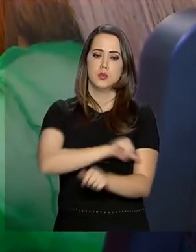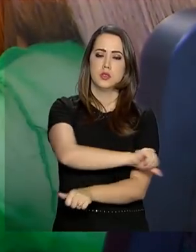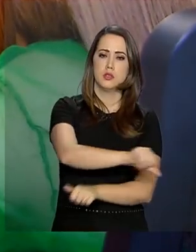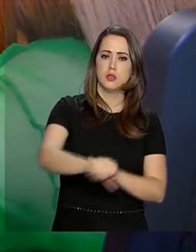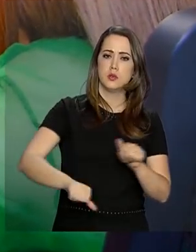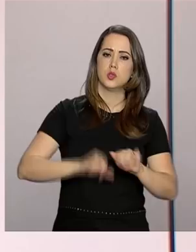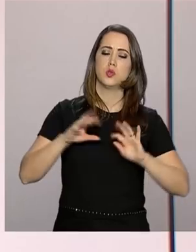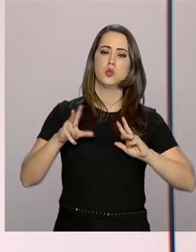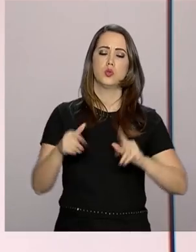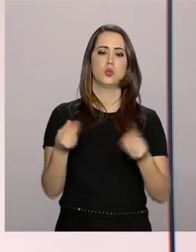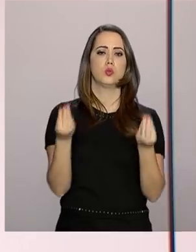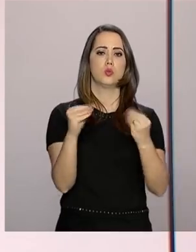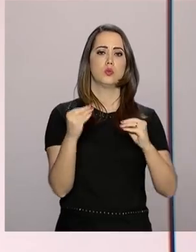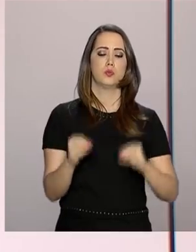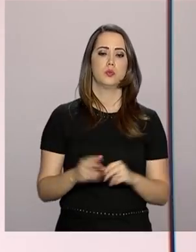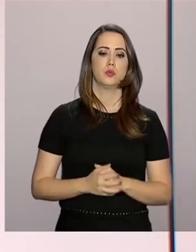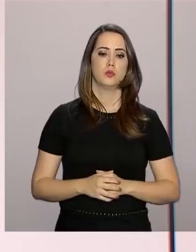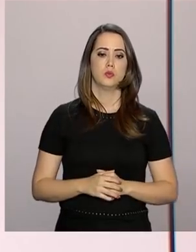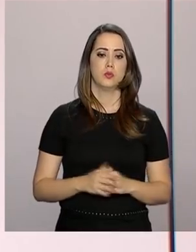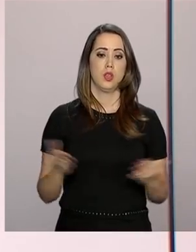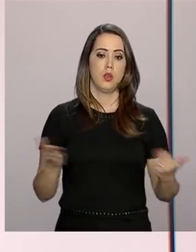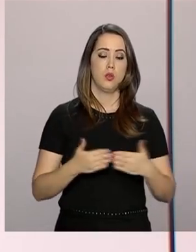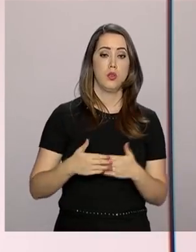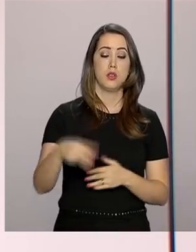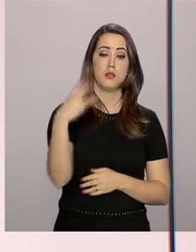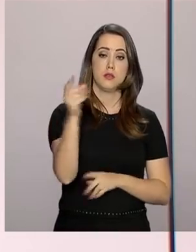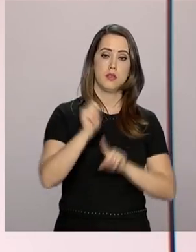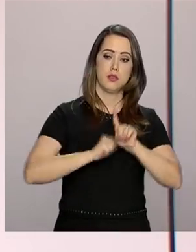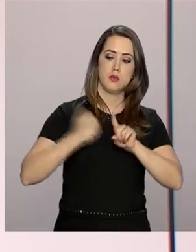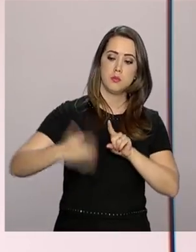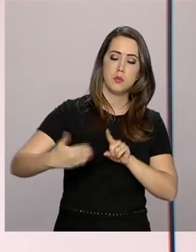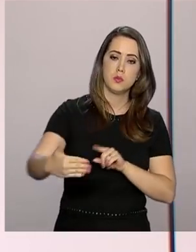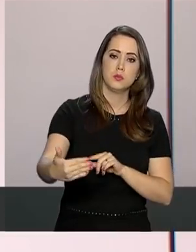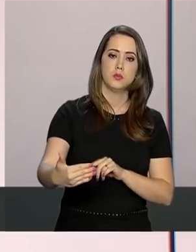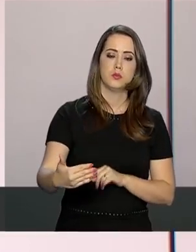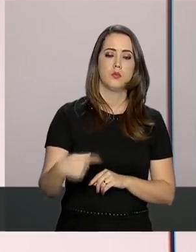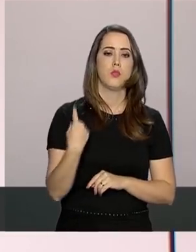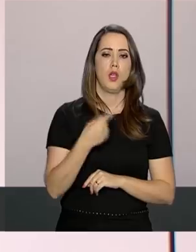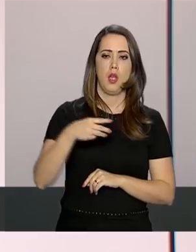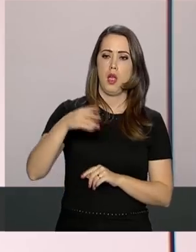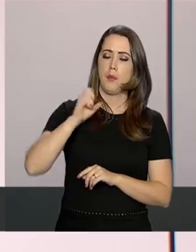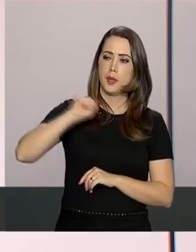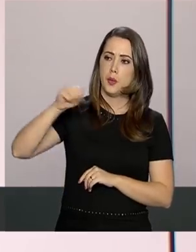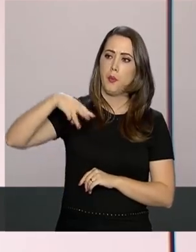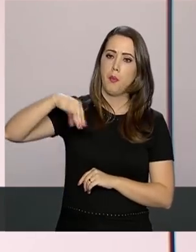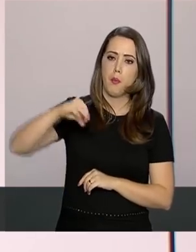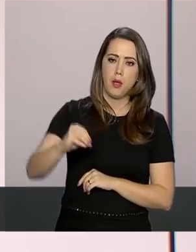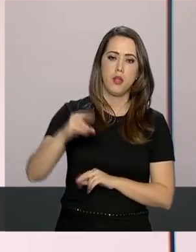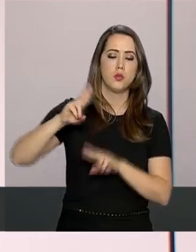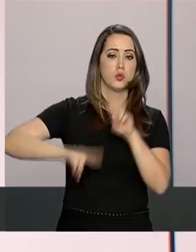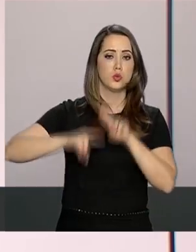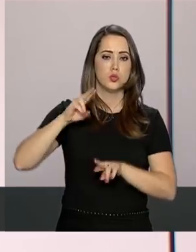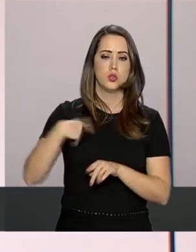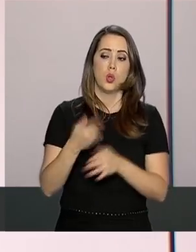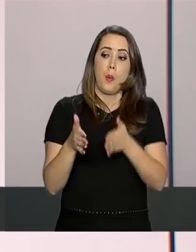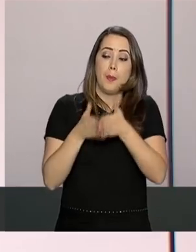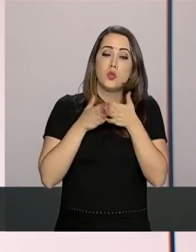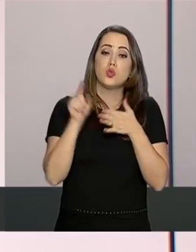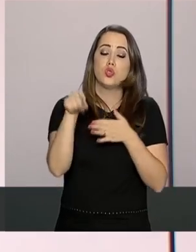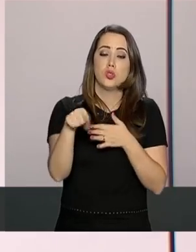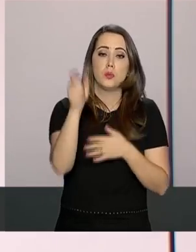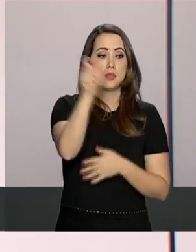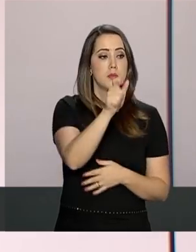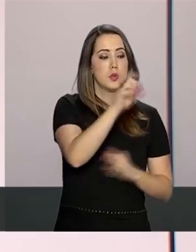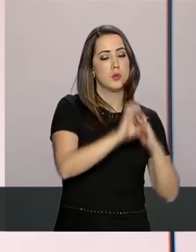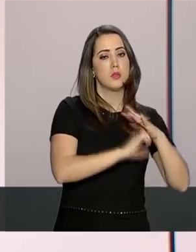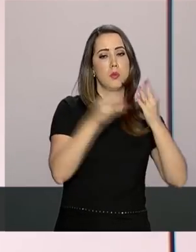todos os dados. Agora, nos três meses sequentes, abril, maio e junho, nós estamos pedindo que esses empregadores insiram no